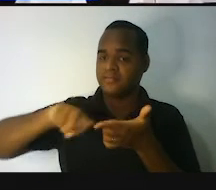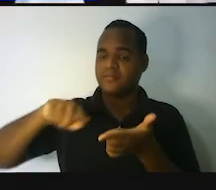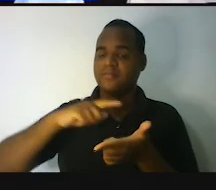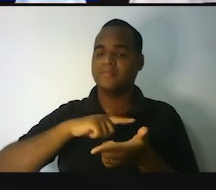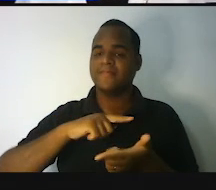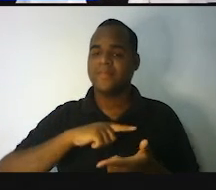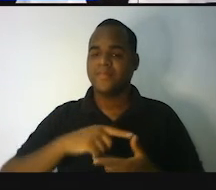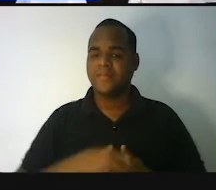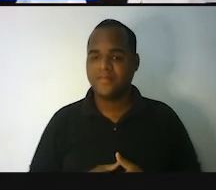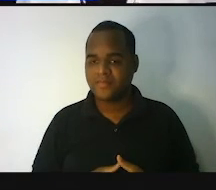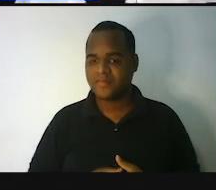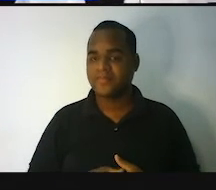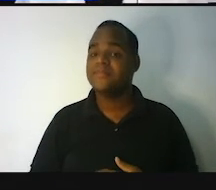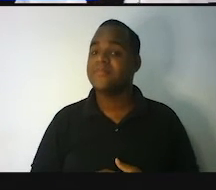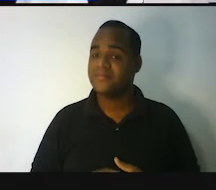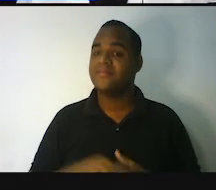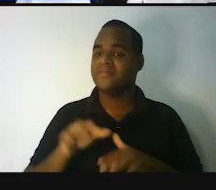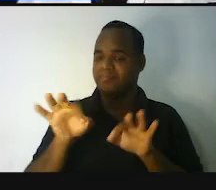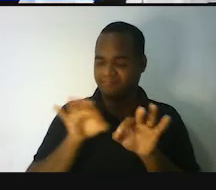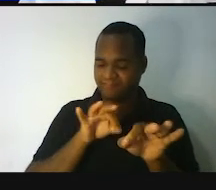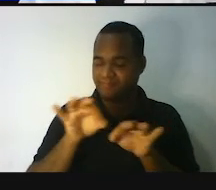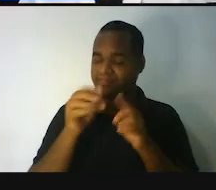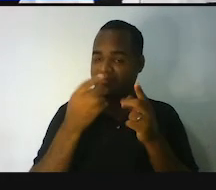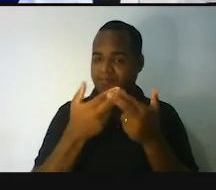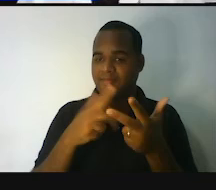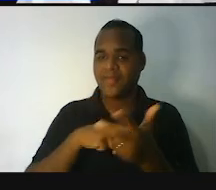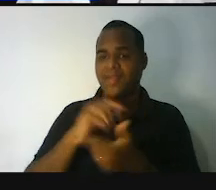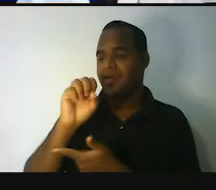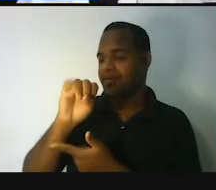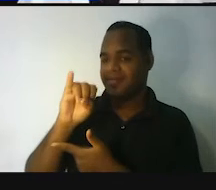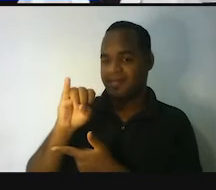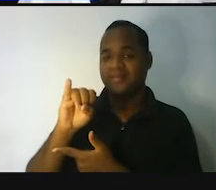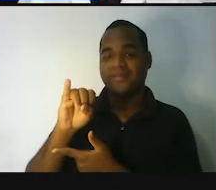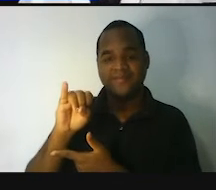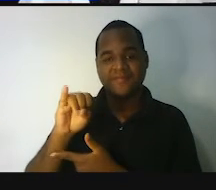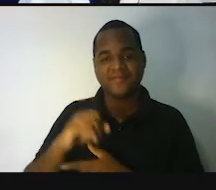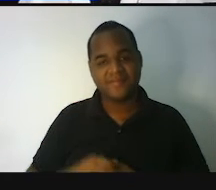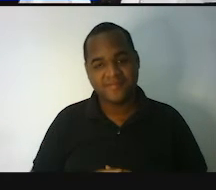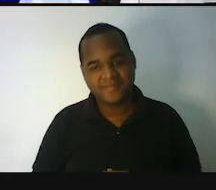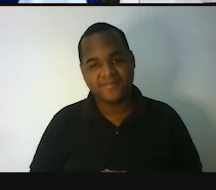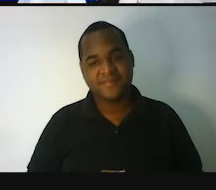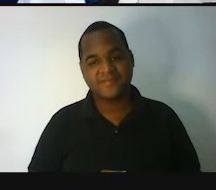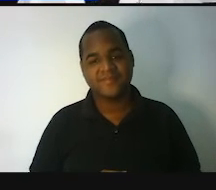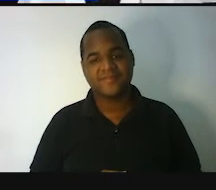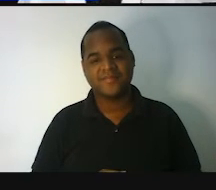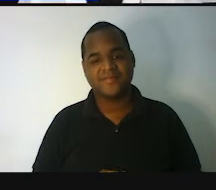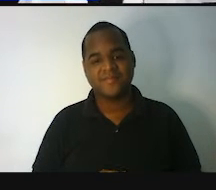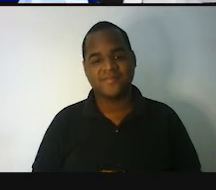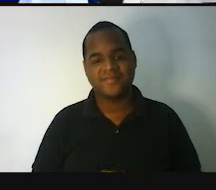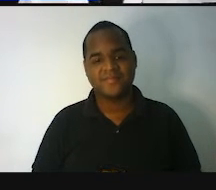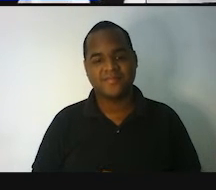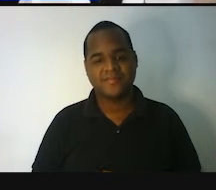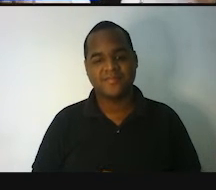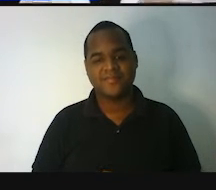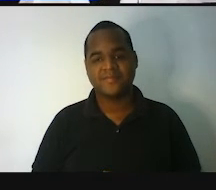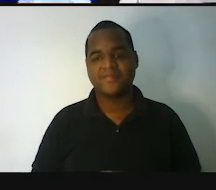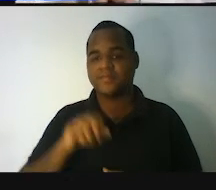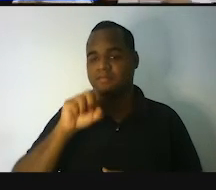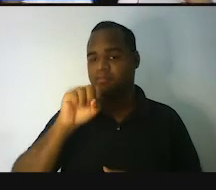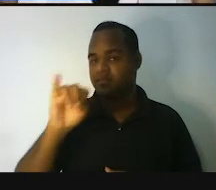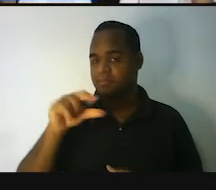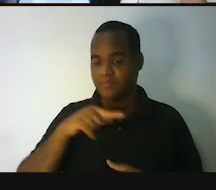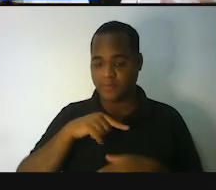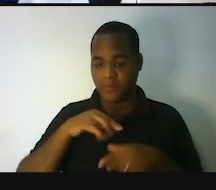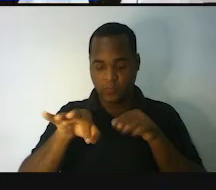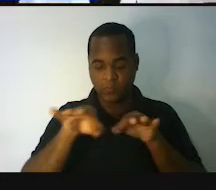Que só foi resolvido através do Sistema Internacional de Unidades, o famoso SI. O SI